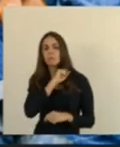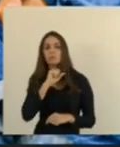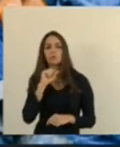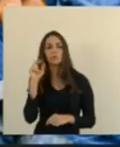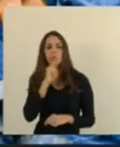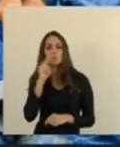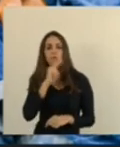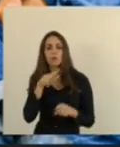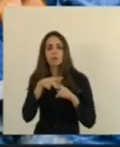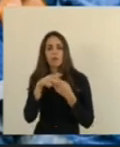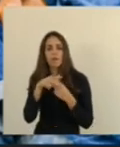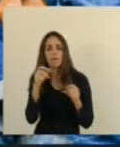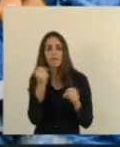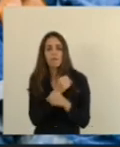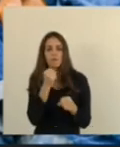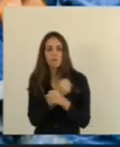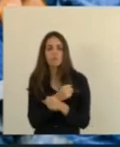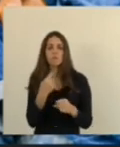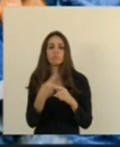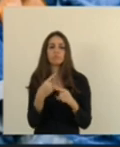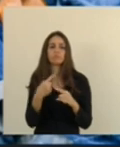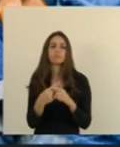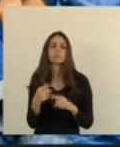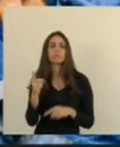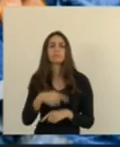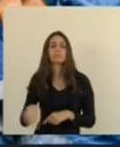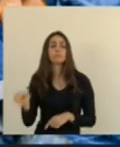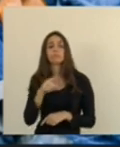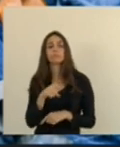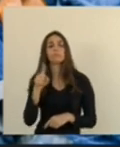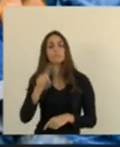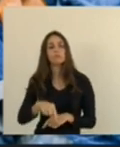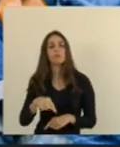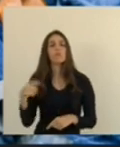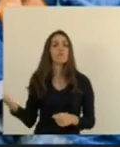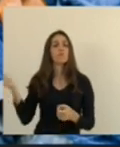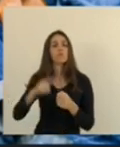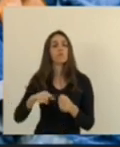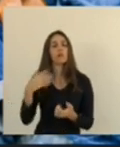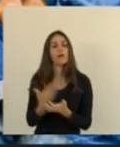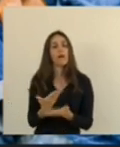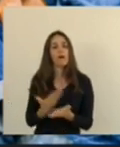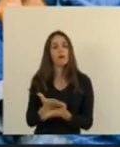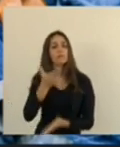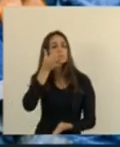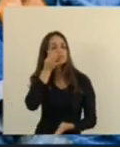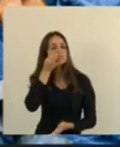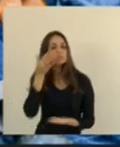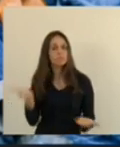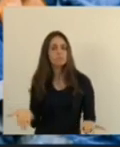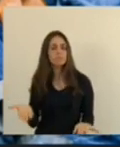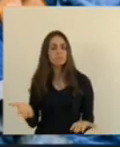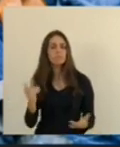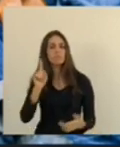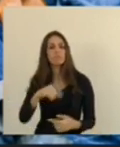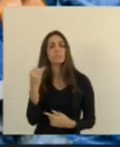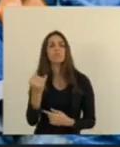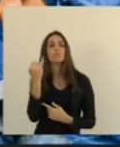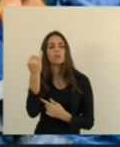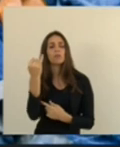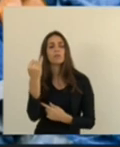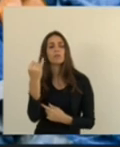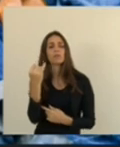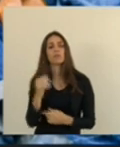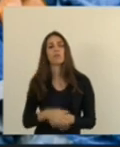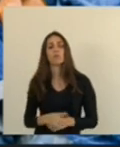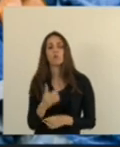para receber alunos que retornam para as aulas em regime presencial. Um dado importante é que o município conta com